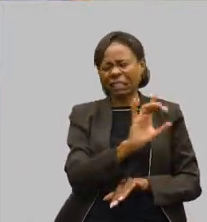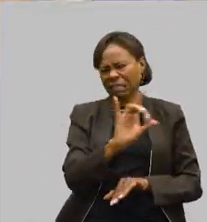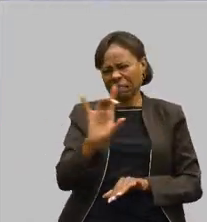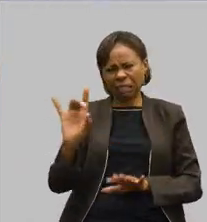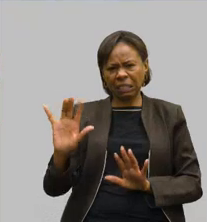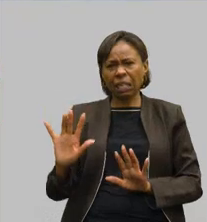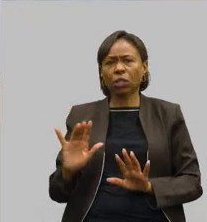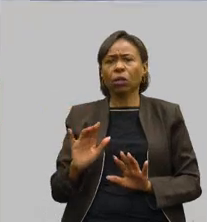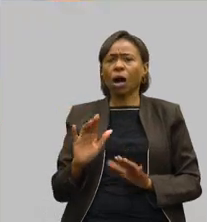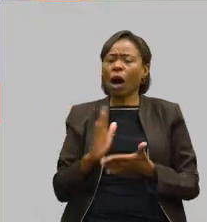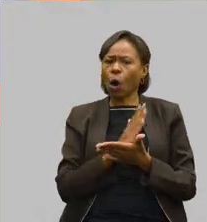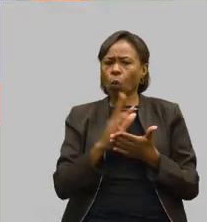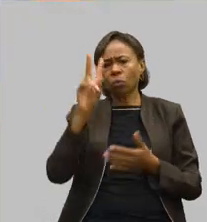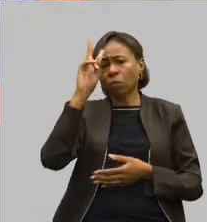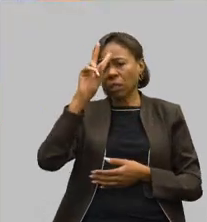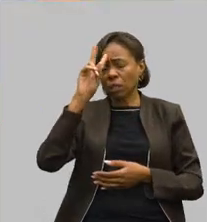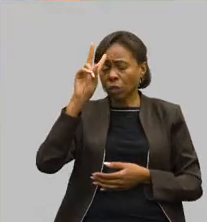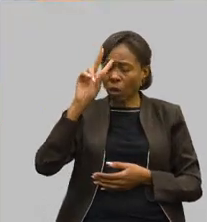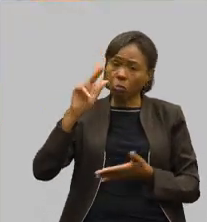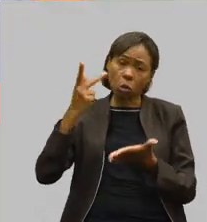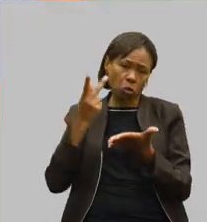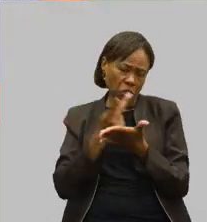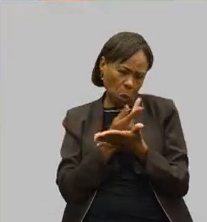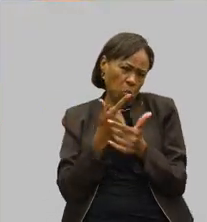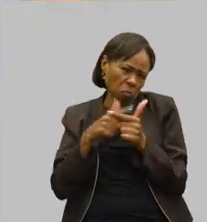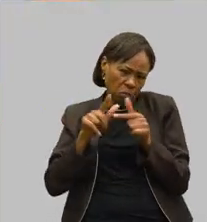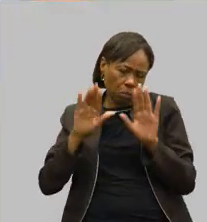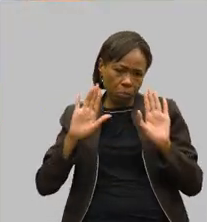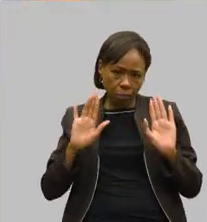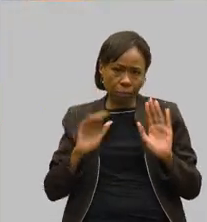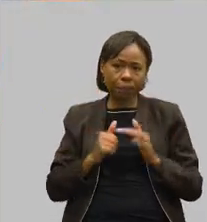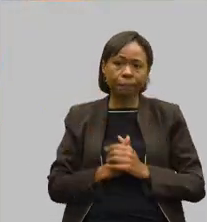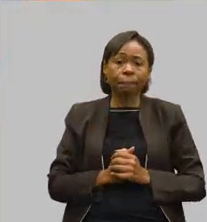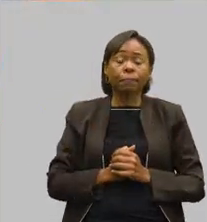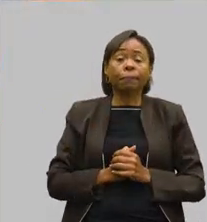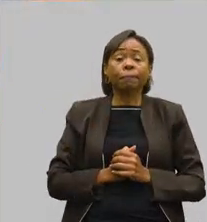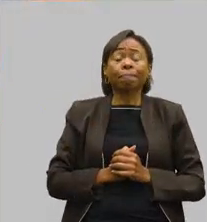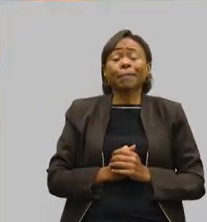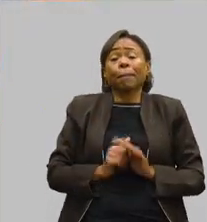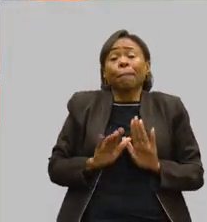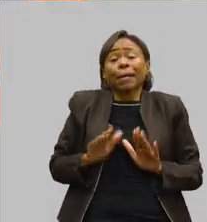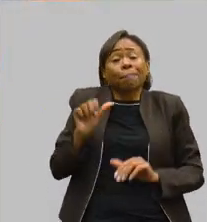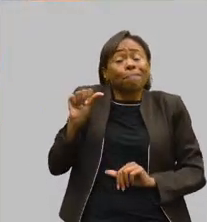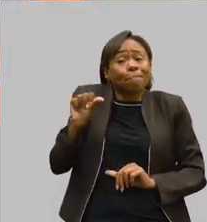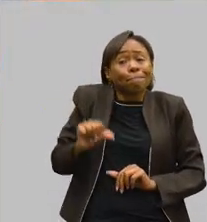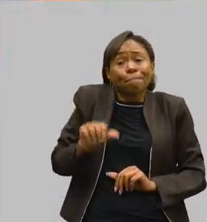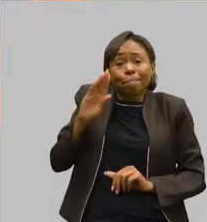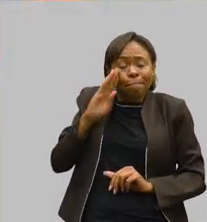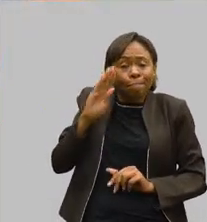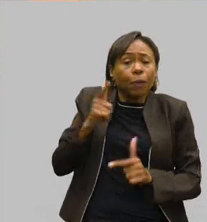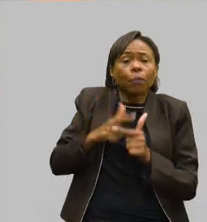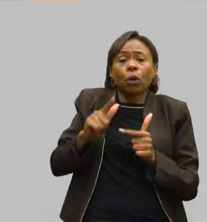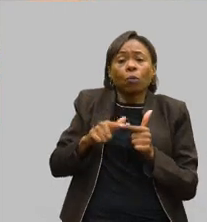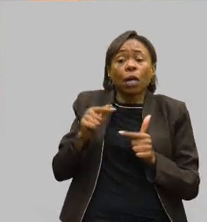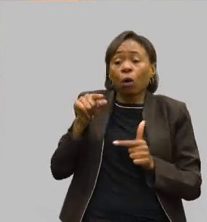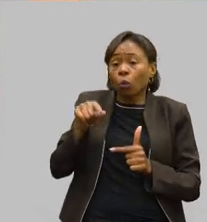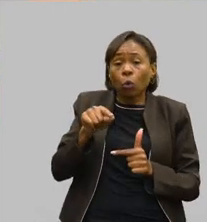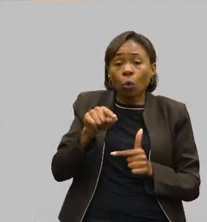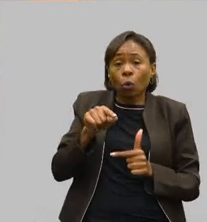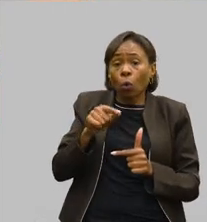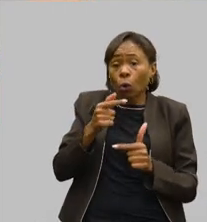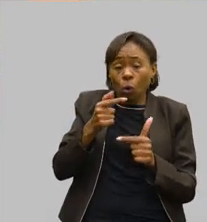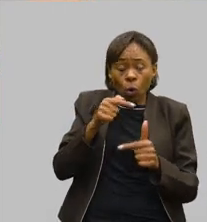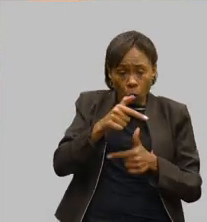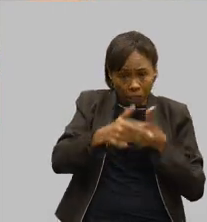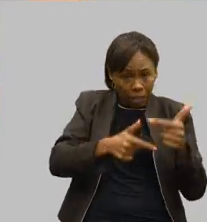determinados casos que poderia ter acontecido alguma coisa. O problema é que esse trabalhador, ele não aceita registrar. Ele não